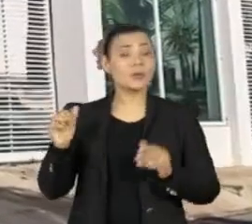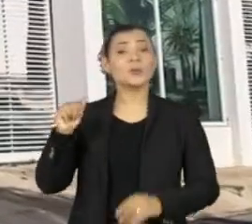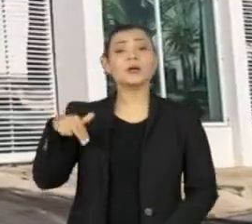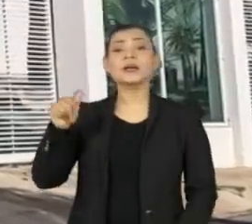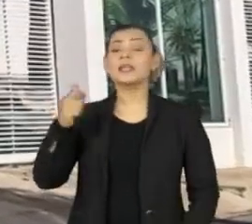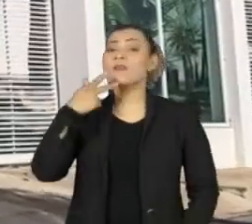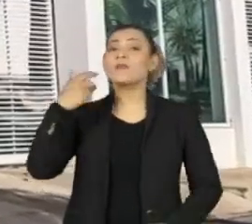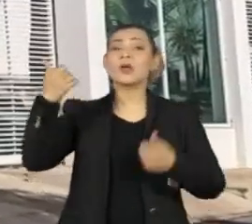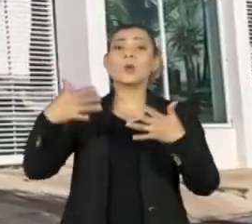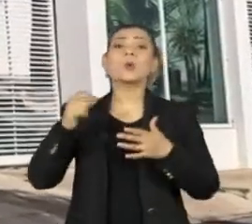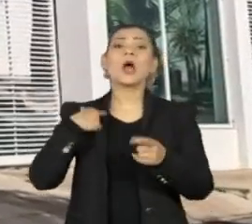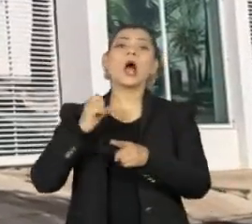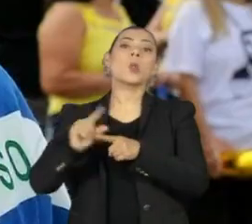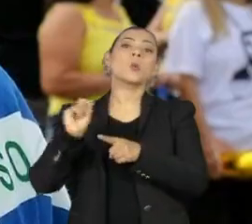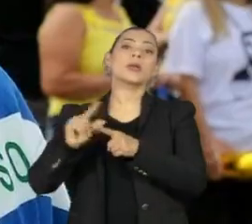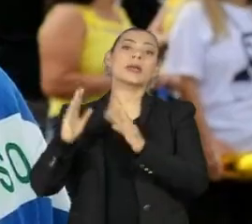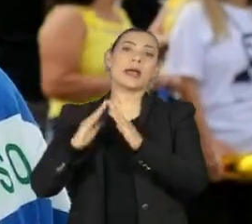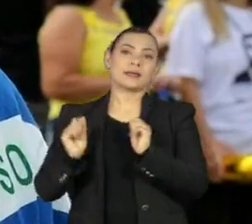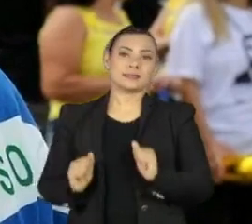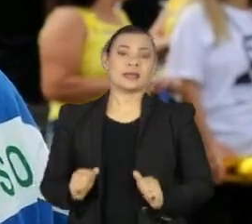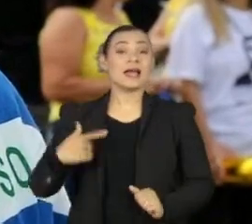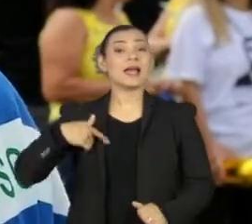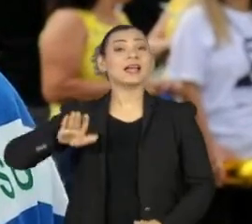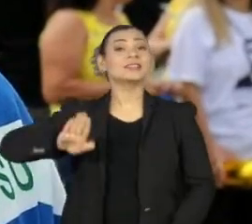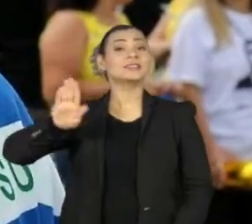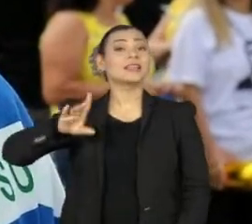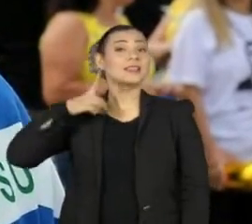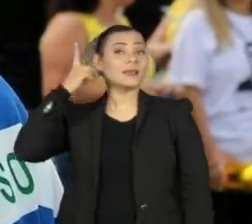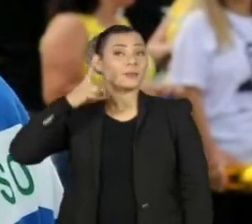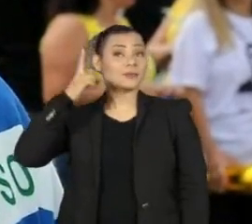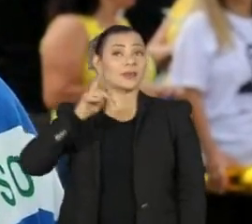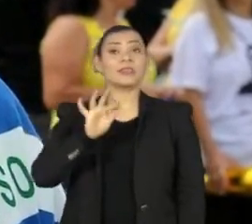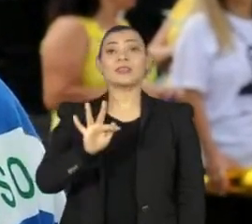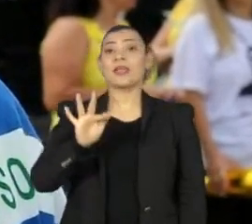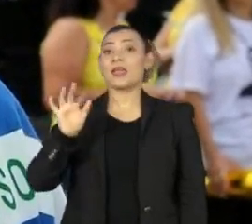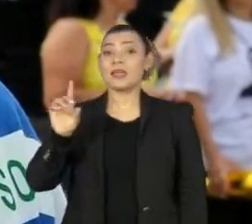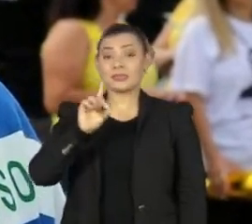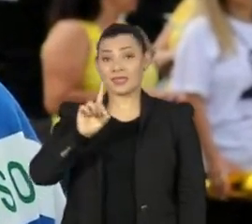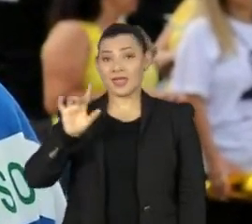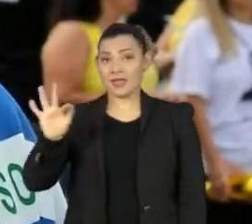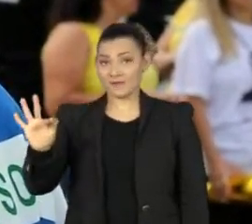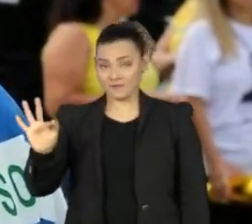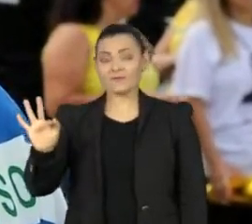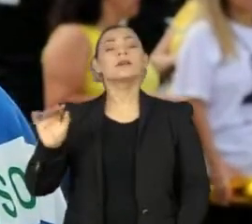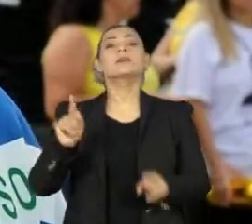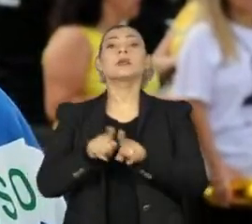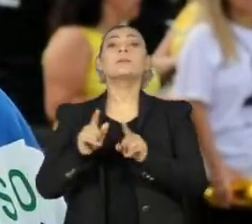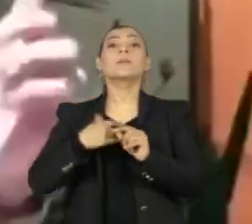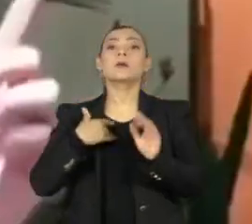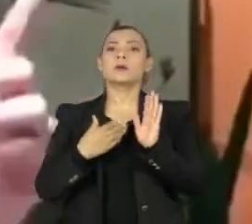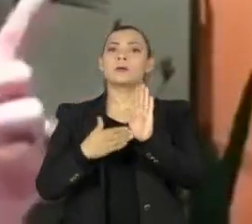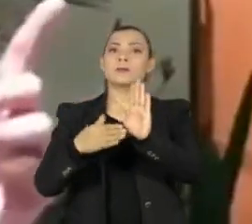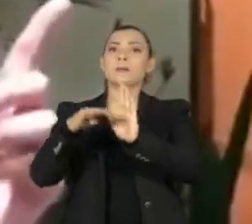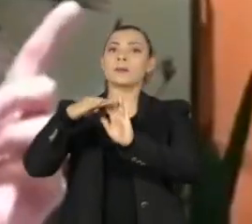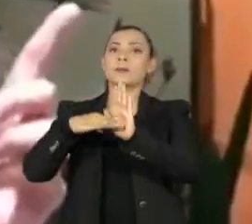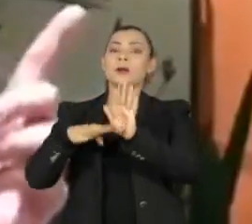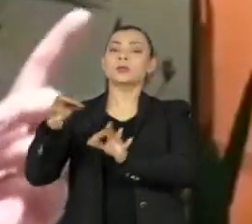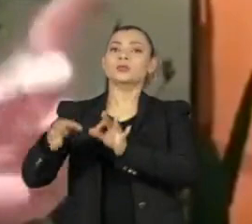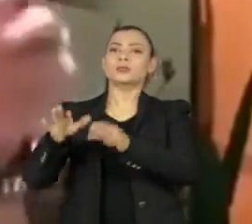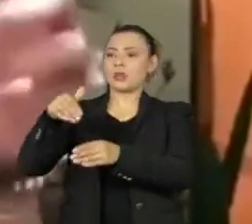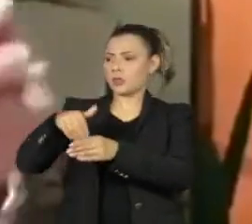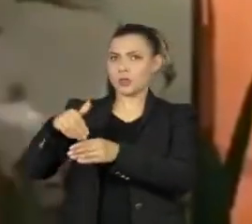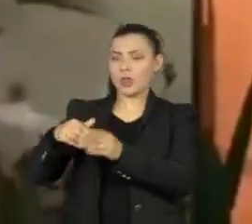informava que teria alugado o imóvel. A candidata a deputada no Distrito Federal, Ana Cristina enviou prestação de contas à Justiça